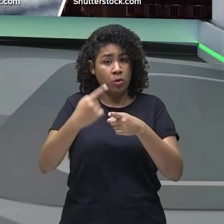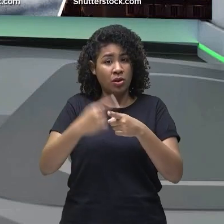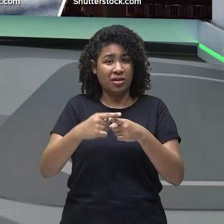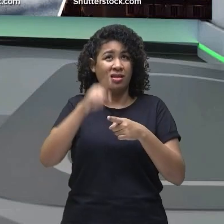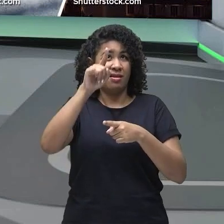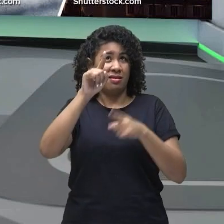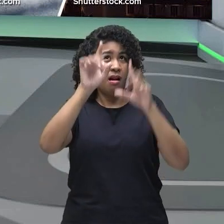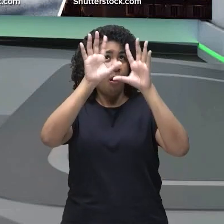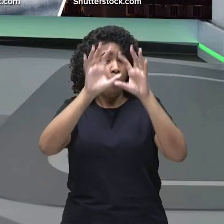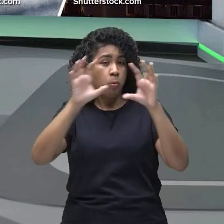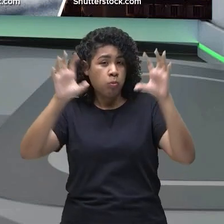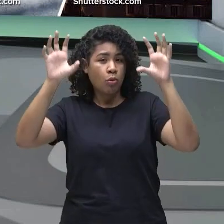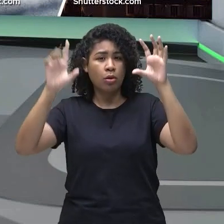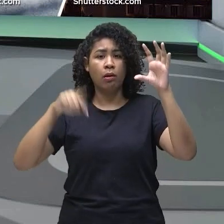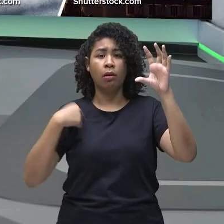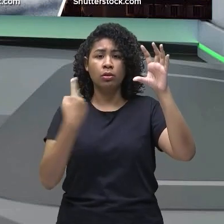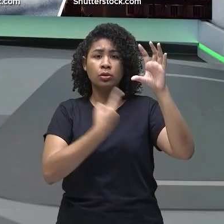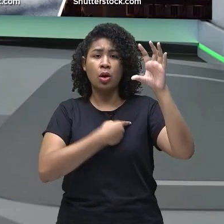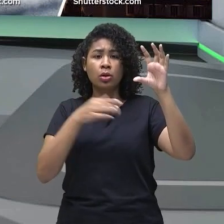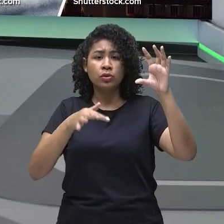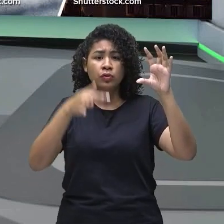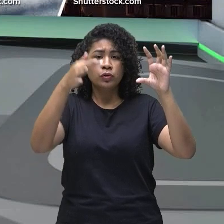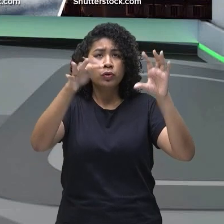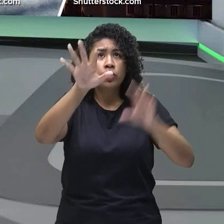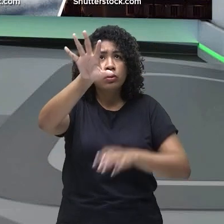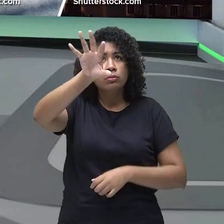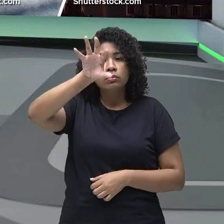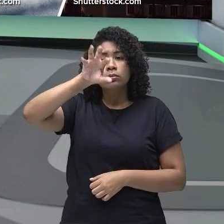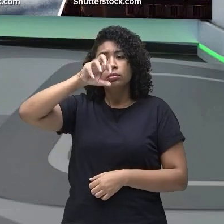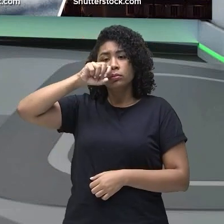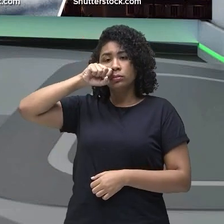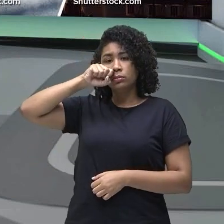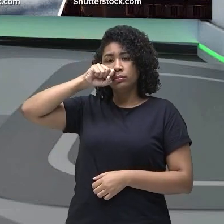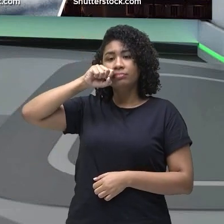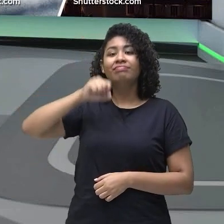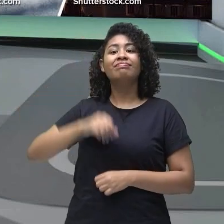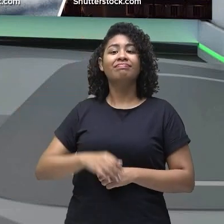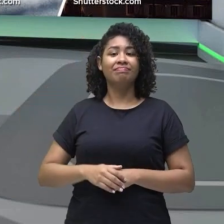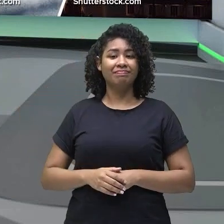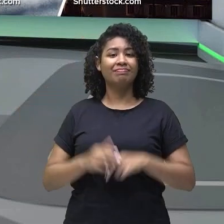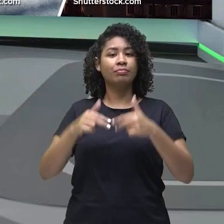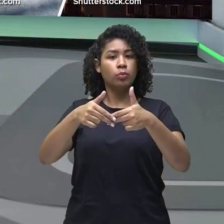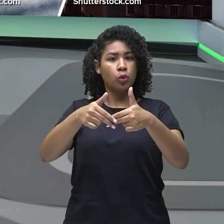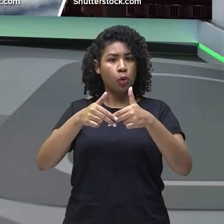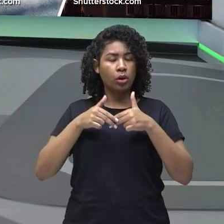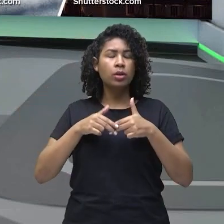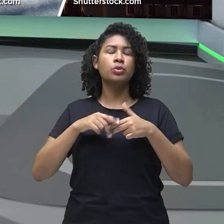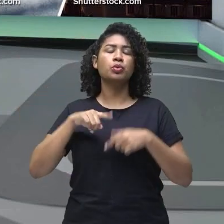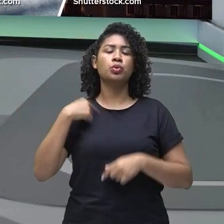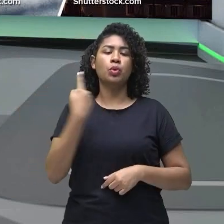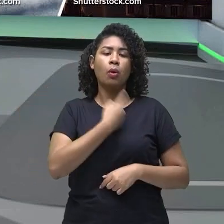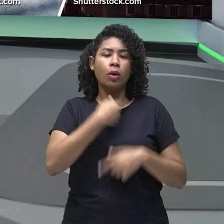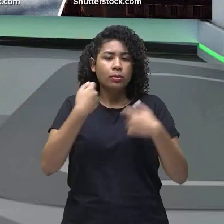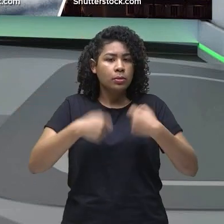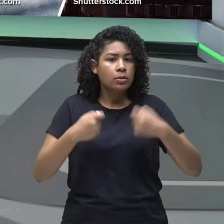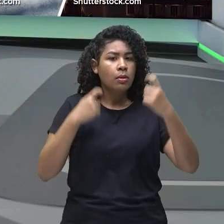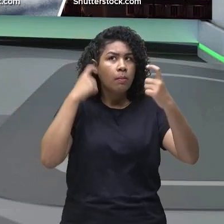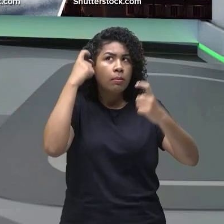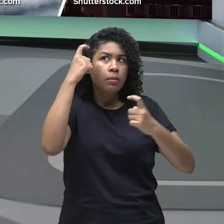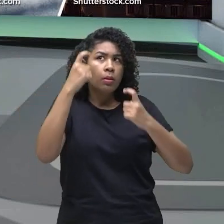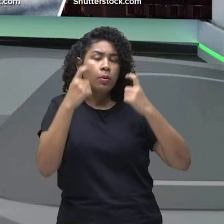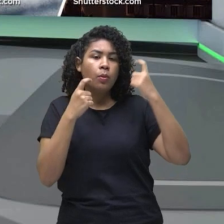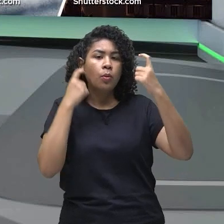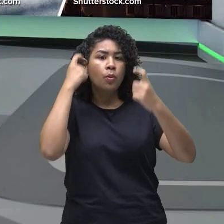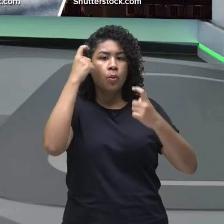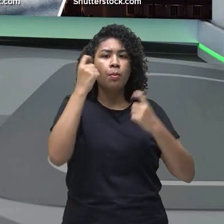nós respiramos então aí sim uma grande preocupação mundial com essas grandes produções